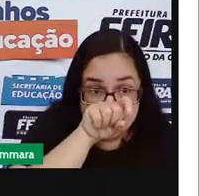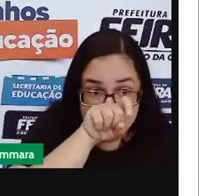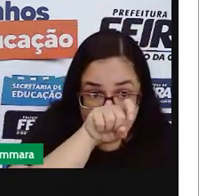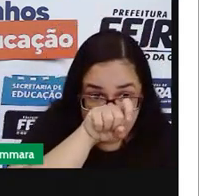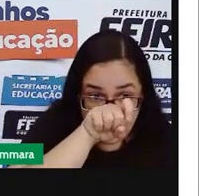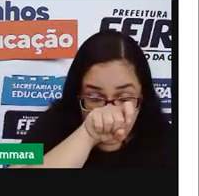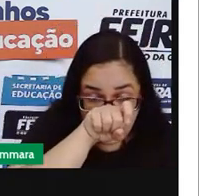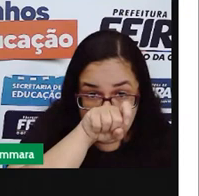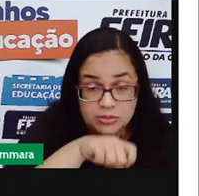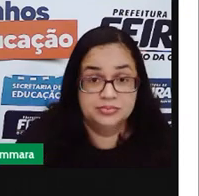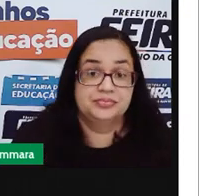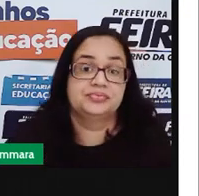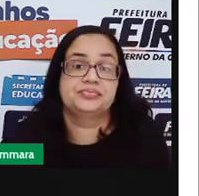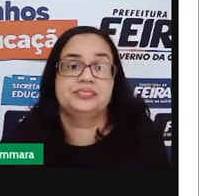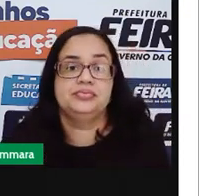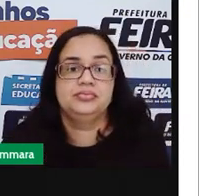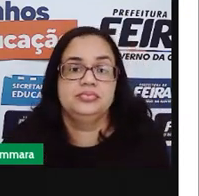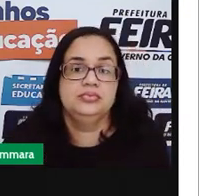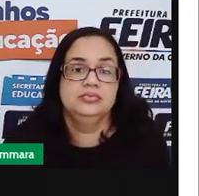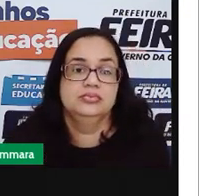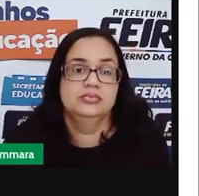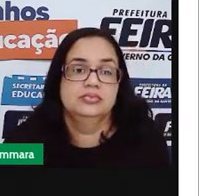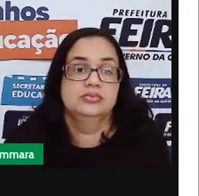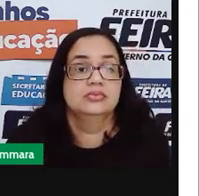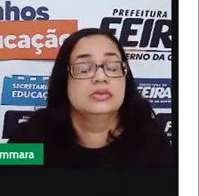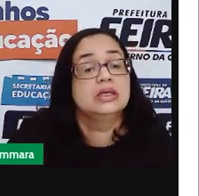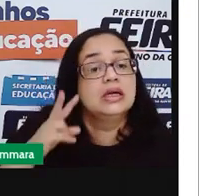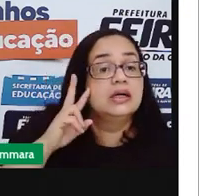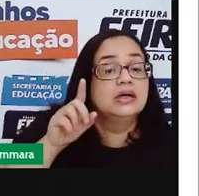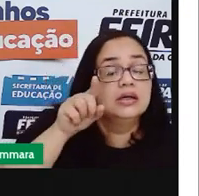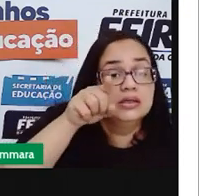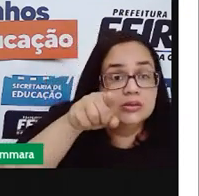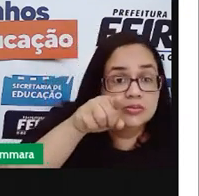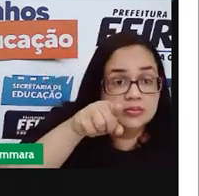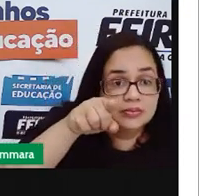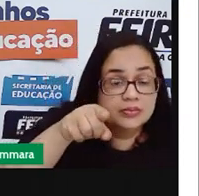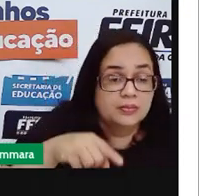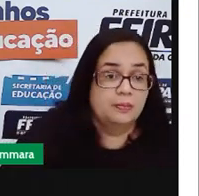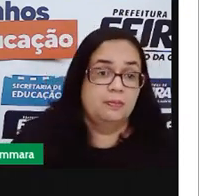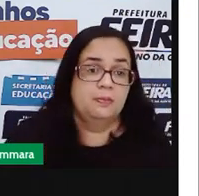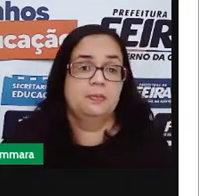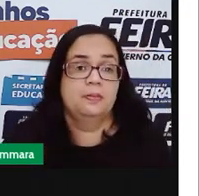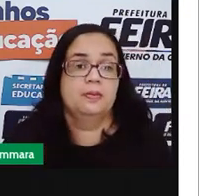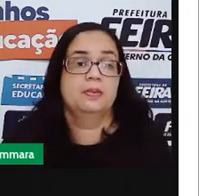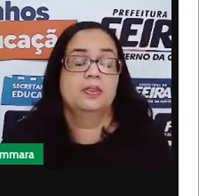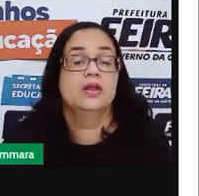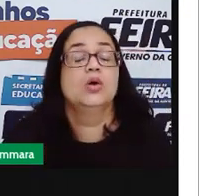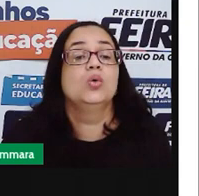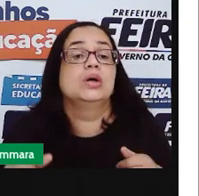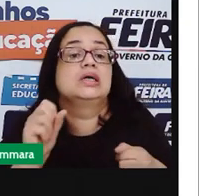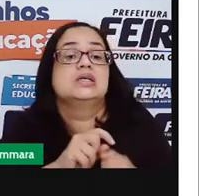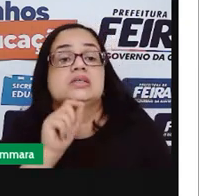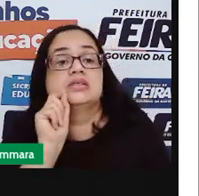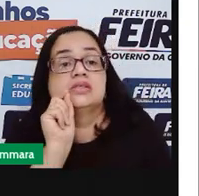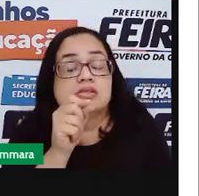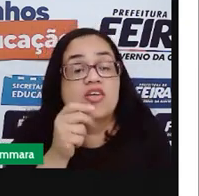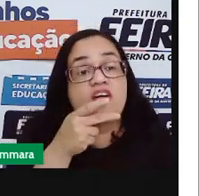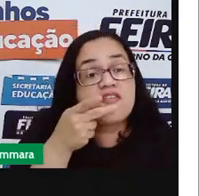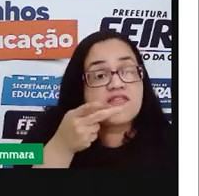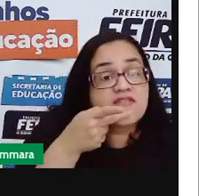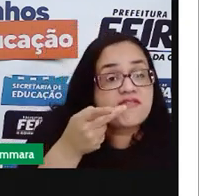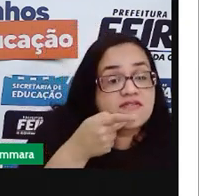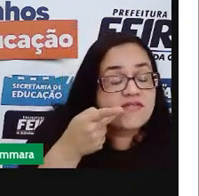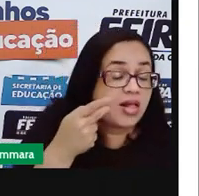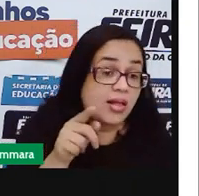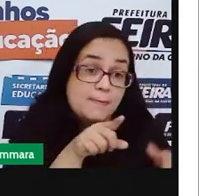Papagaio. Aqui são ações discutidas,